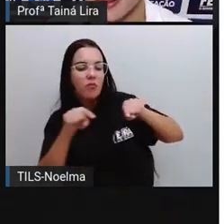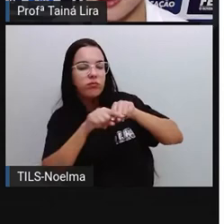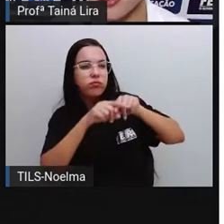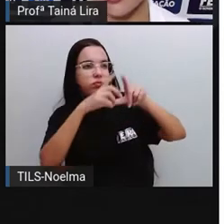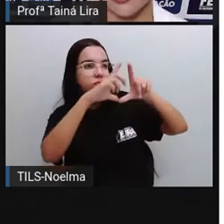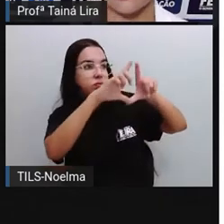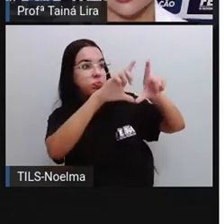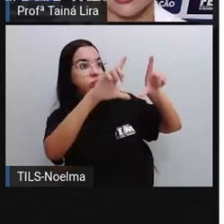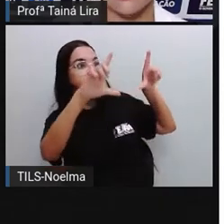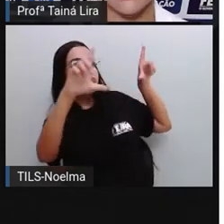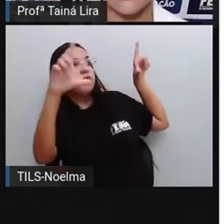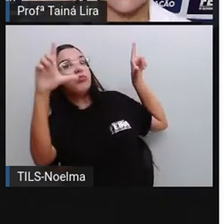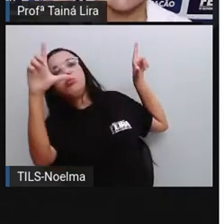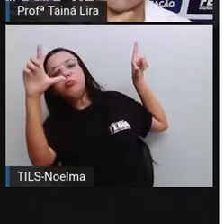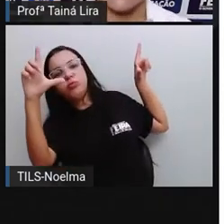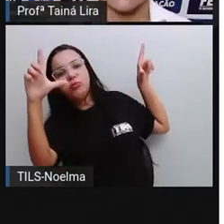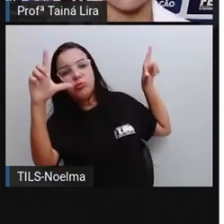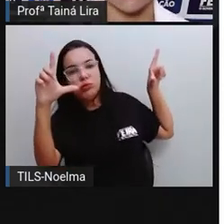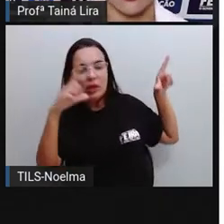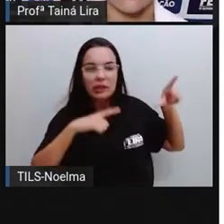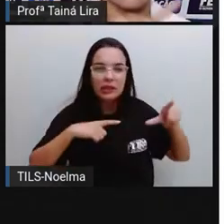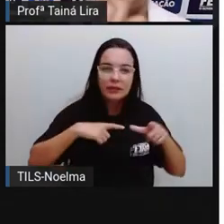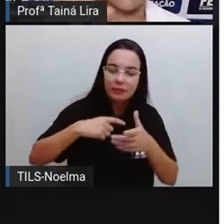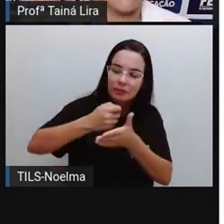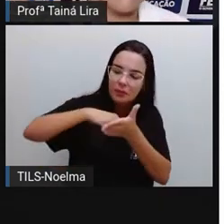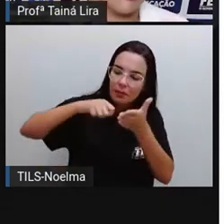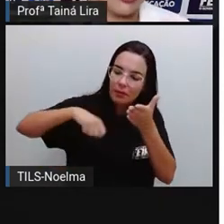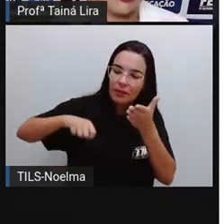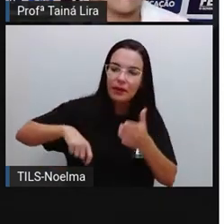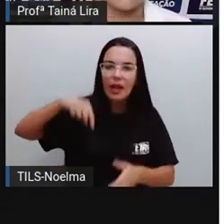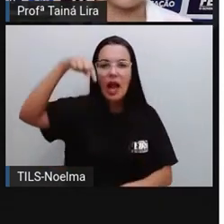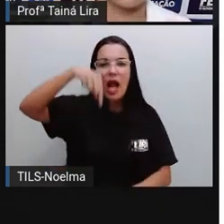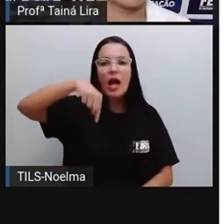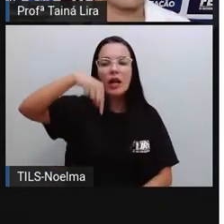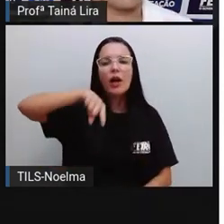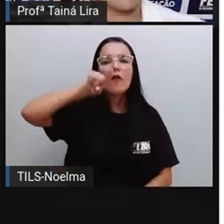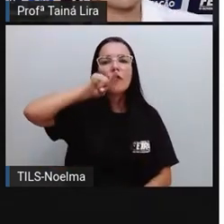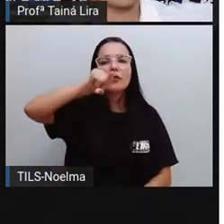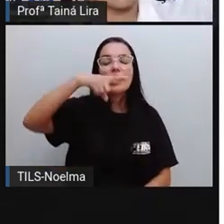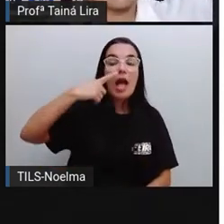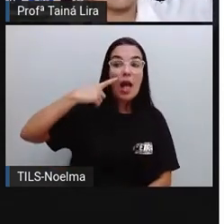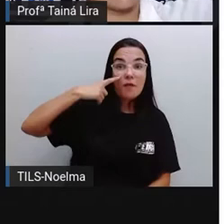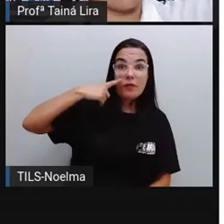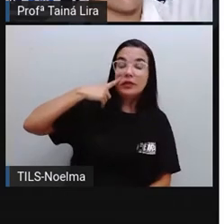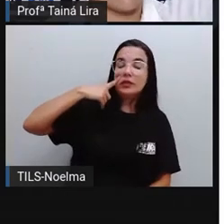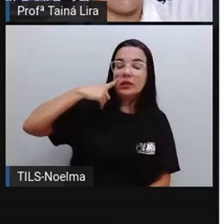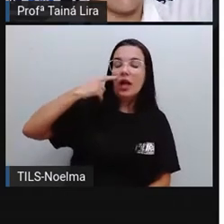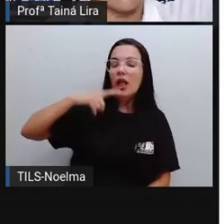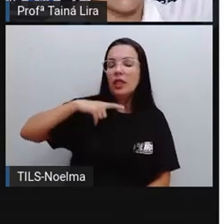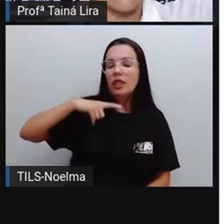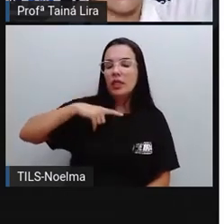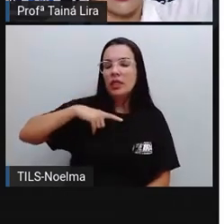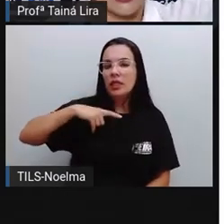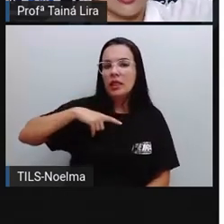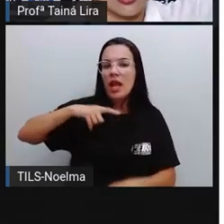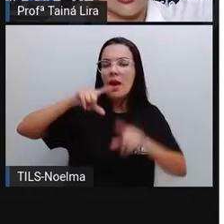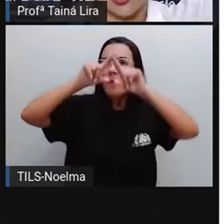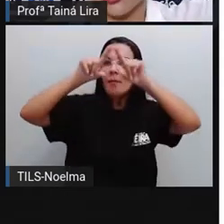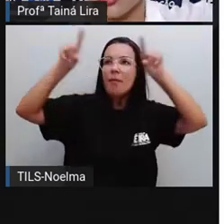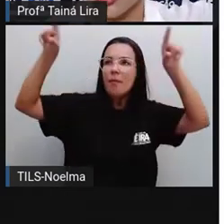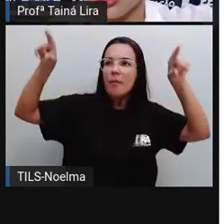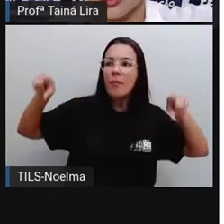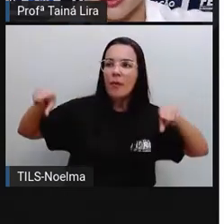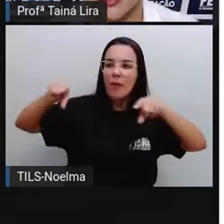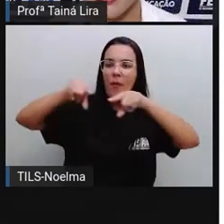capa da nossa aula, lembra? Tem escrito, ó, aqui você é visto. Então, são placas grandes que ficam, ó, em cima de